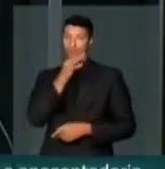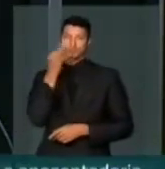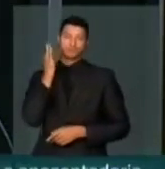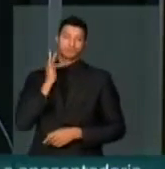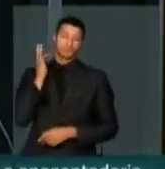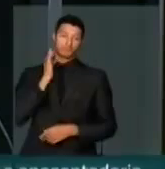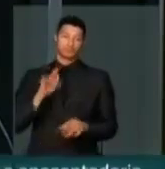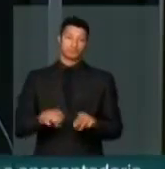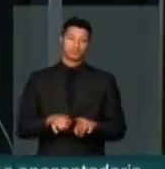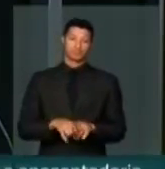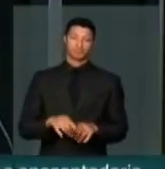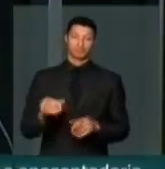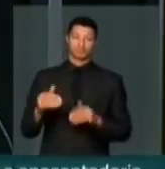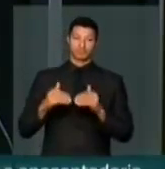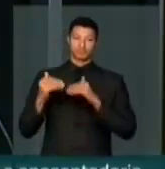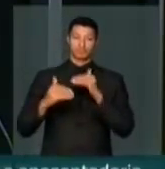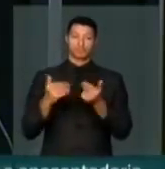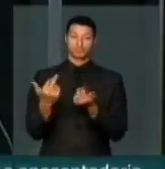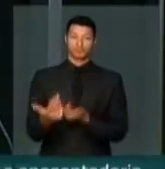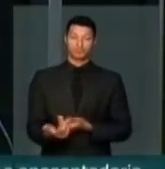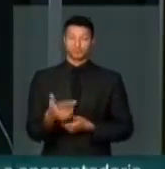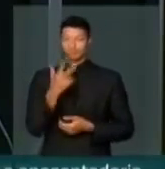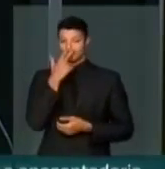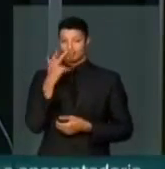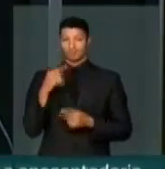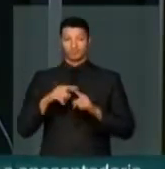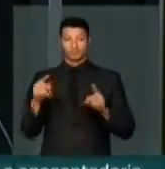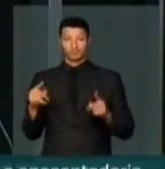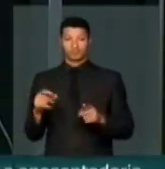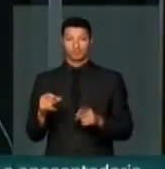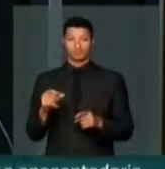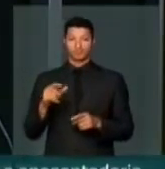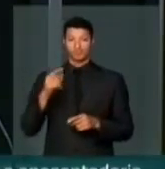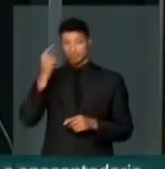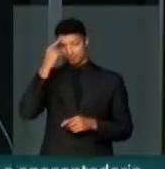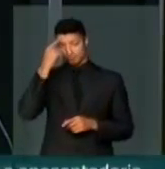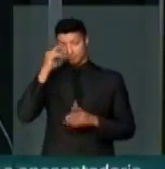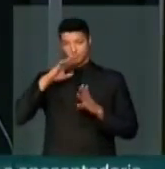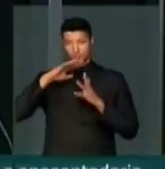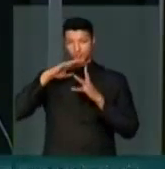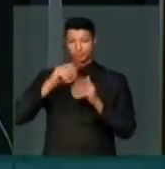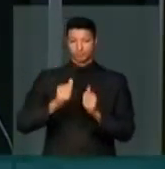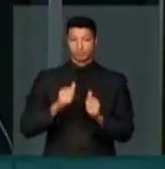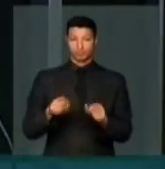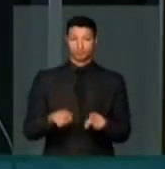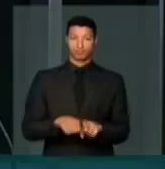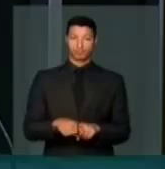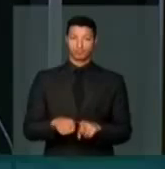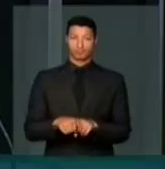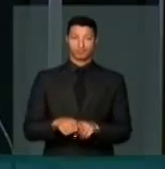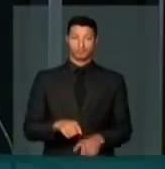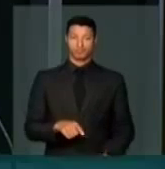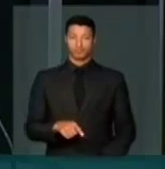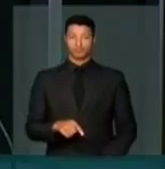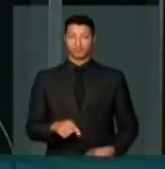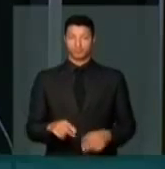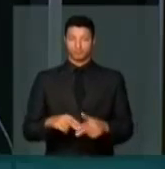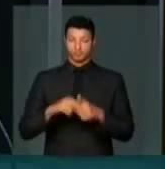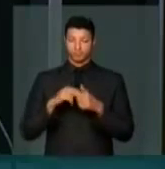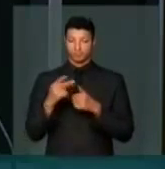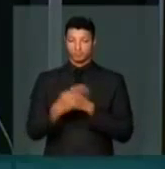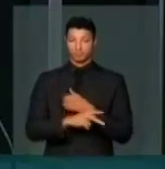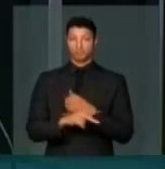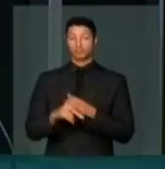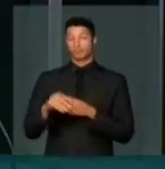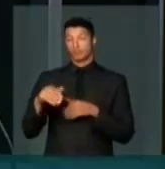Fluminense, flamenguista moderado, como convém, mas que pensa o mundo. E, a partir dali,